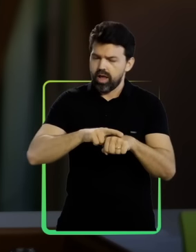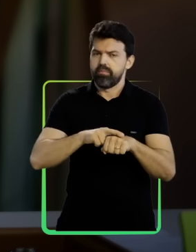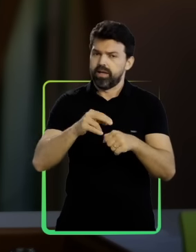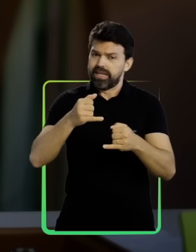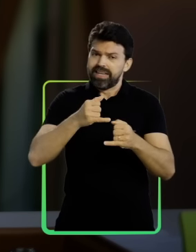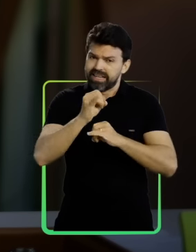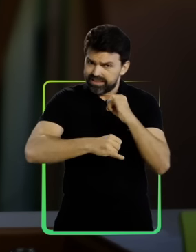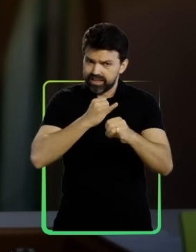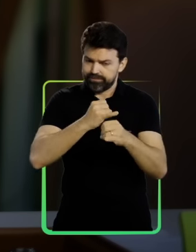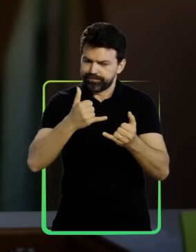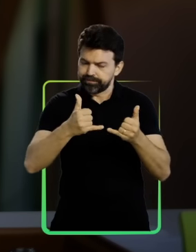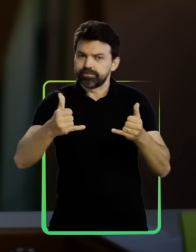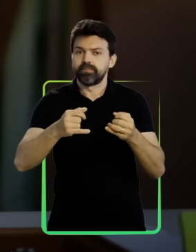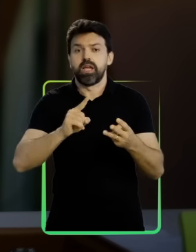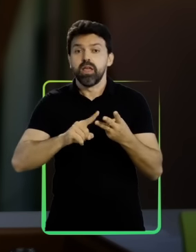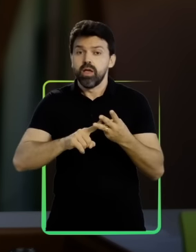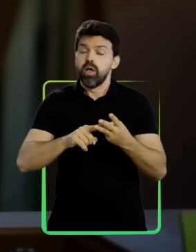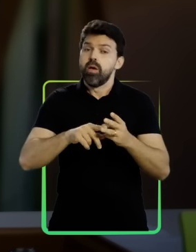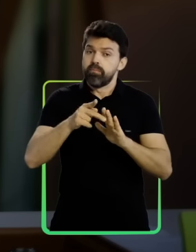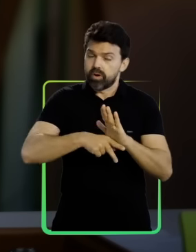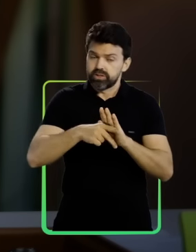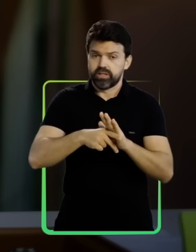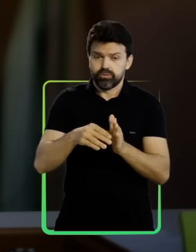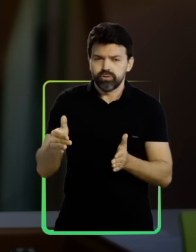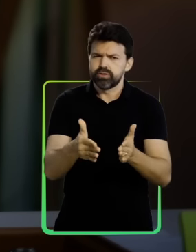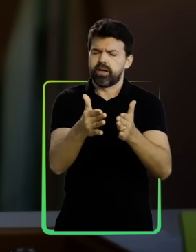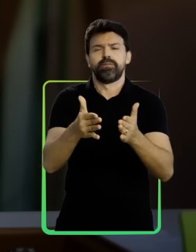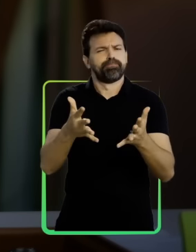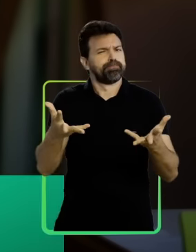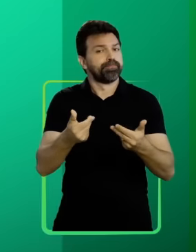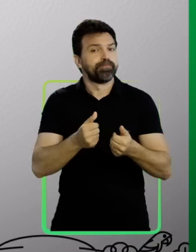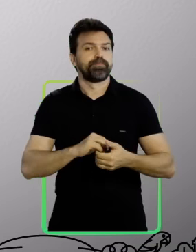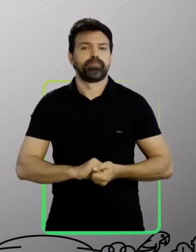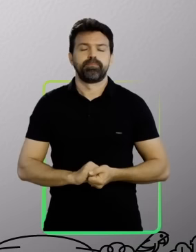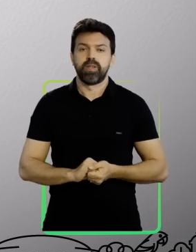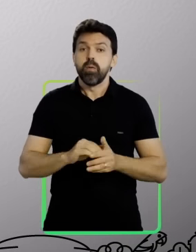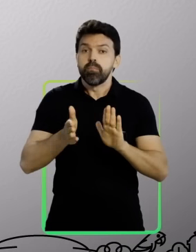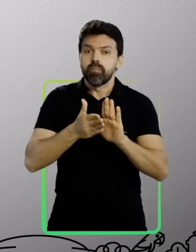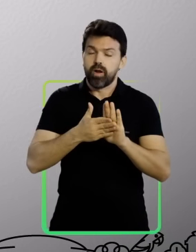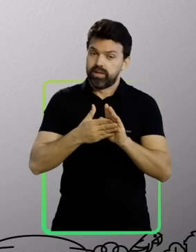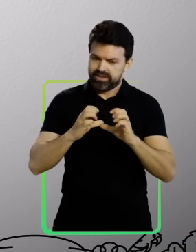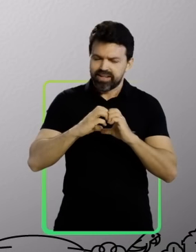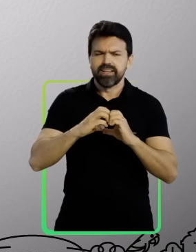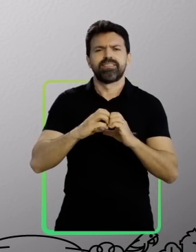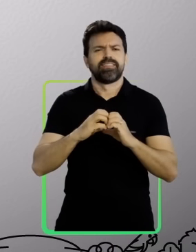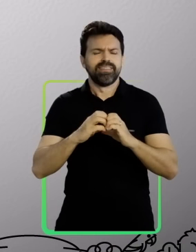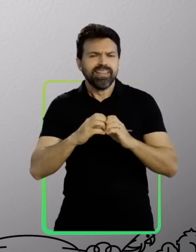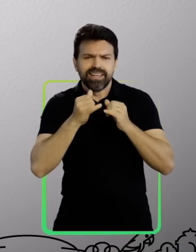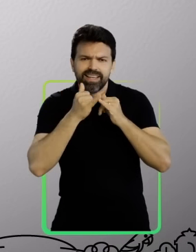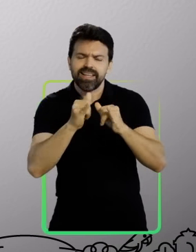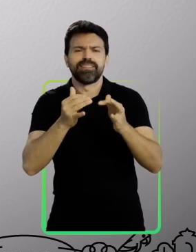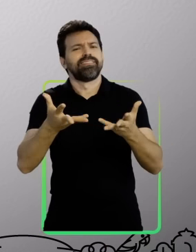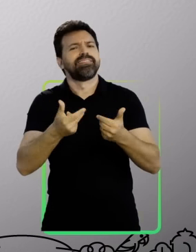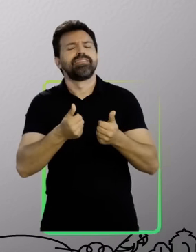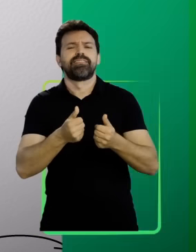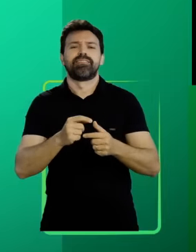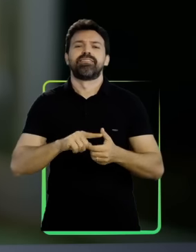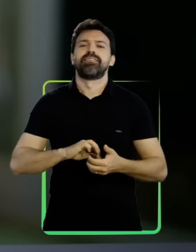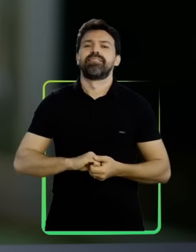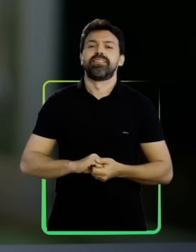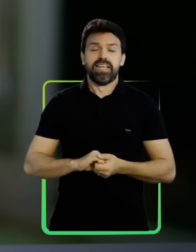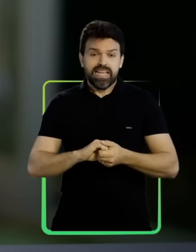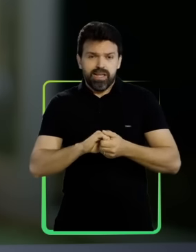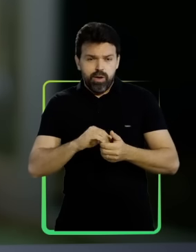Ligado. E o programa Estradas de Verdade. Propostas de Tereza. Energia de Qualidade.